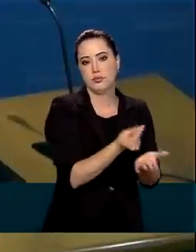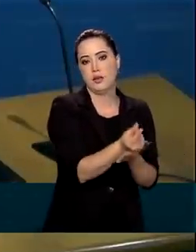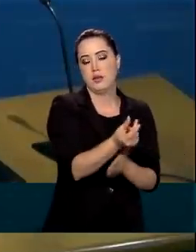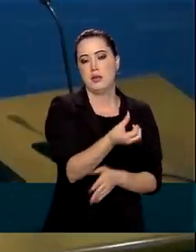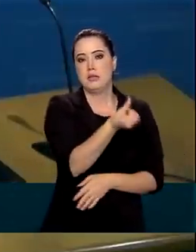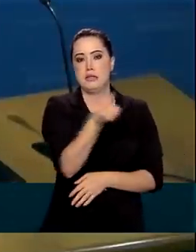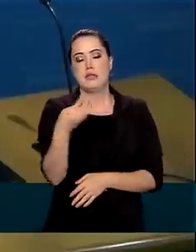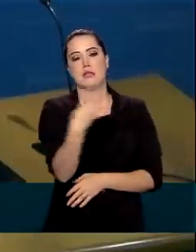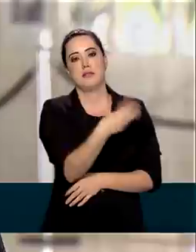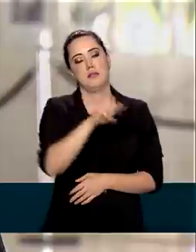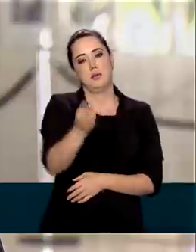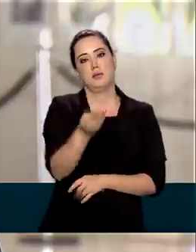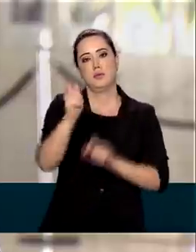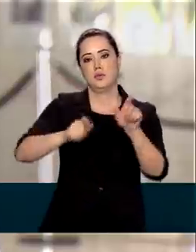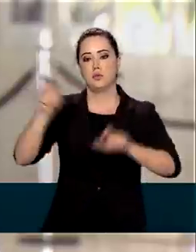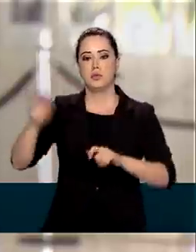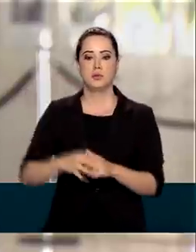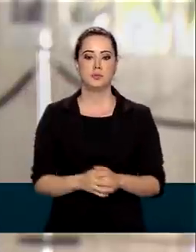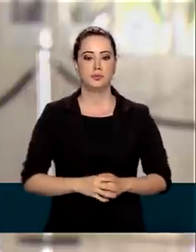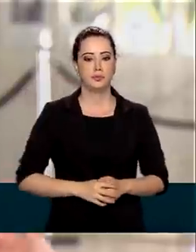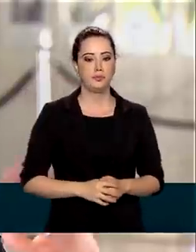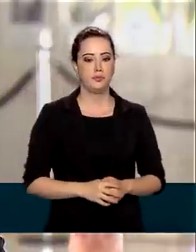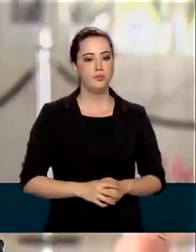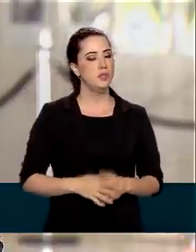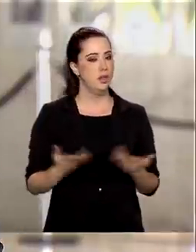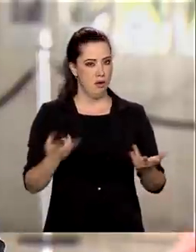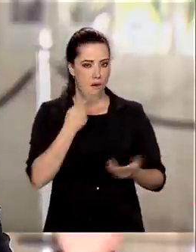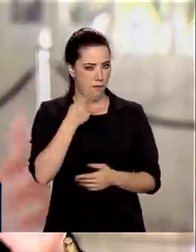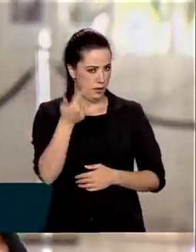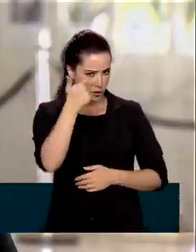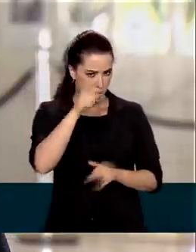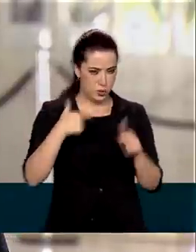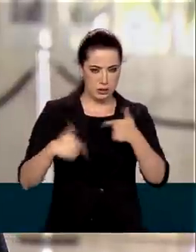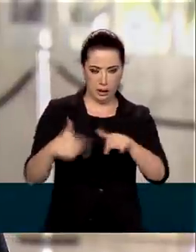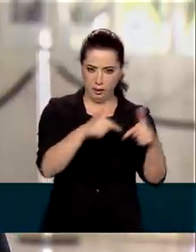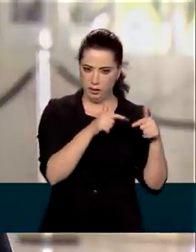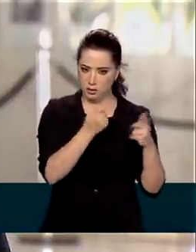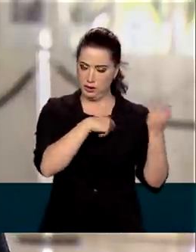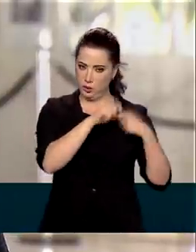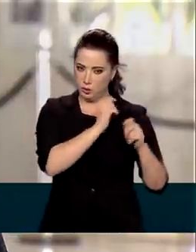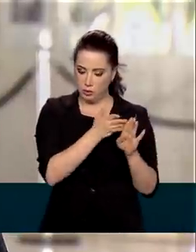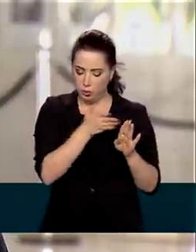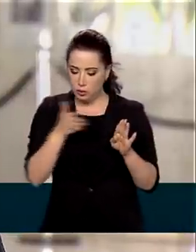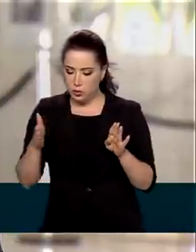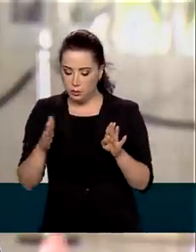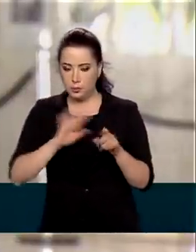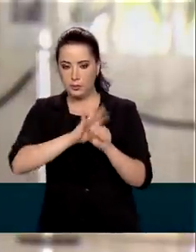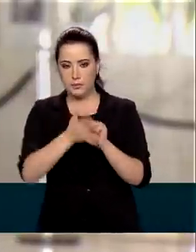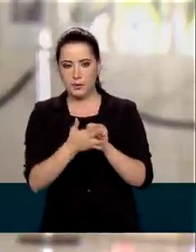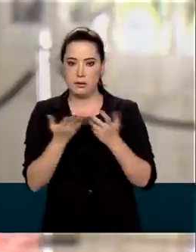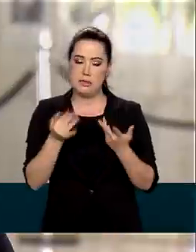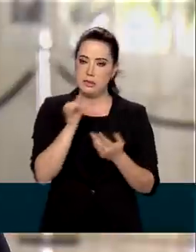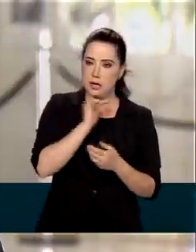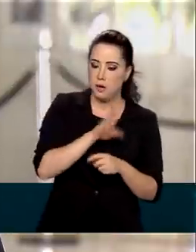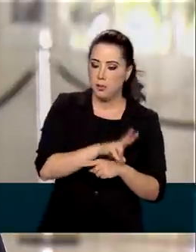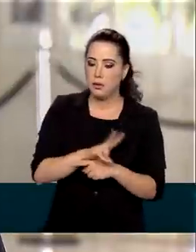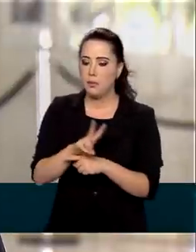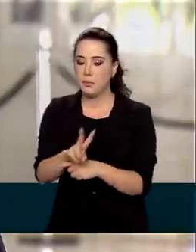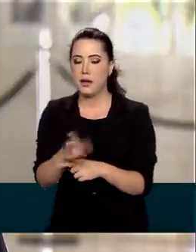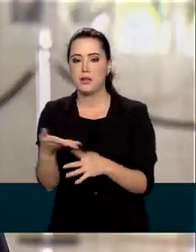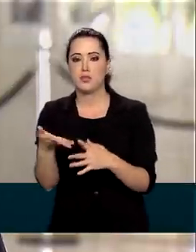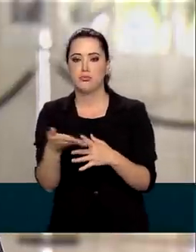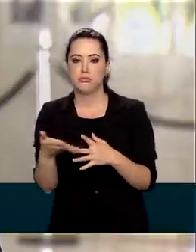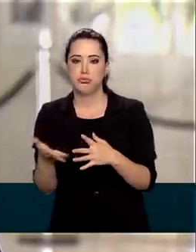64 milhões de brasileiros. Ao citar outras medidas tomadas durante a pandemia, como o crédito facilitado para as pequenas